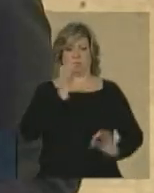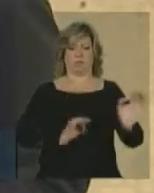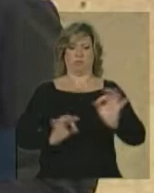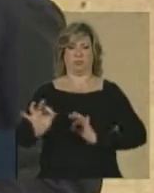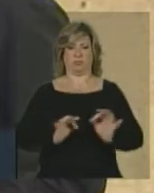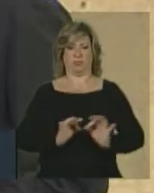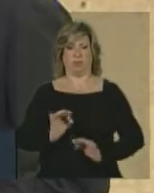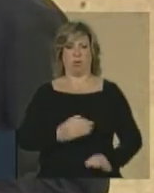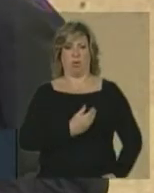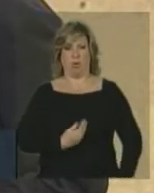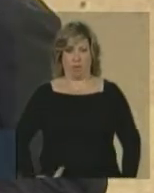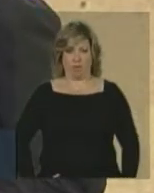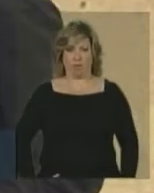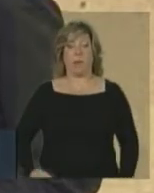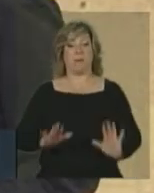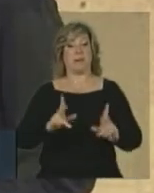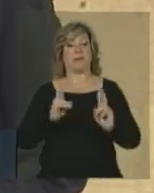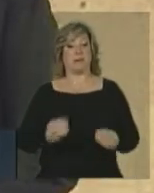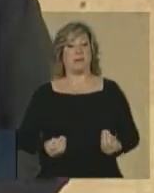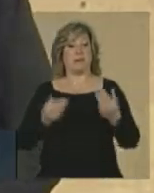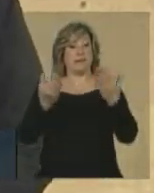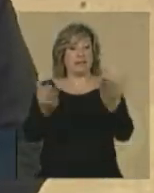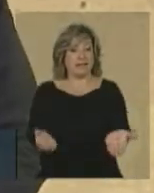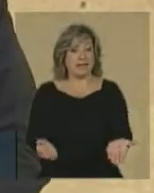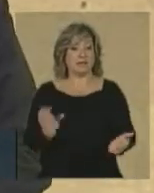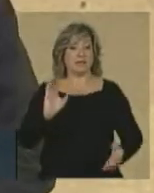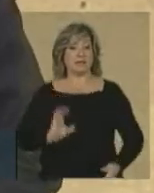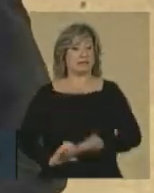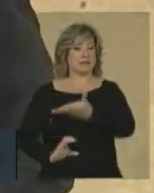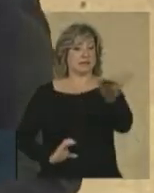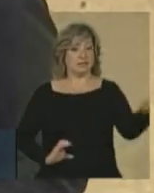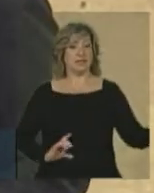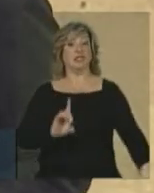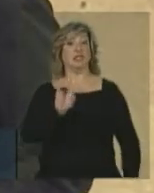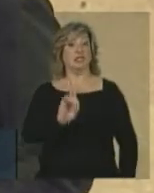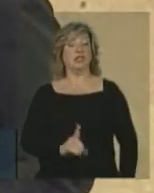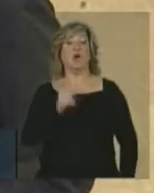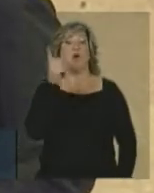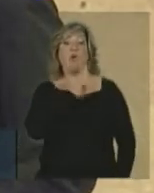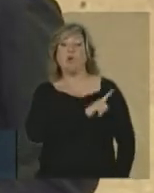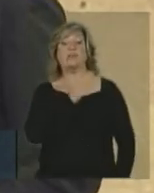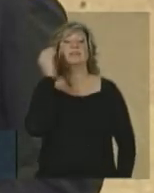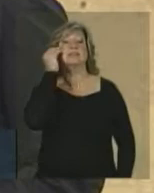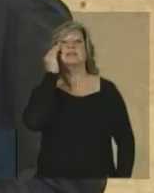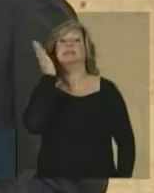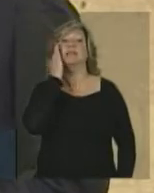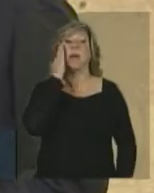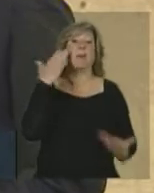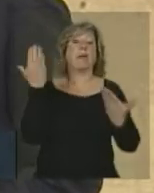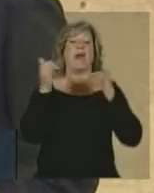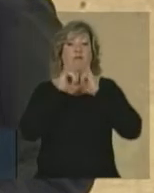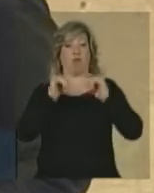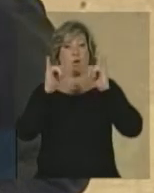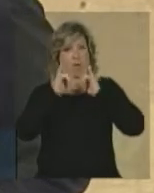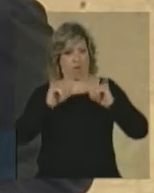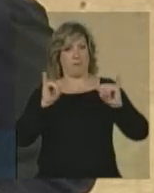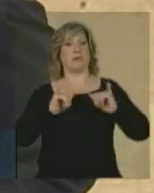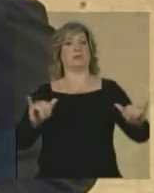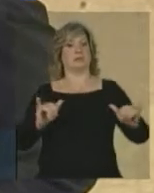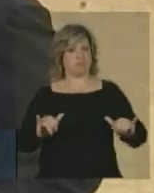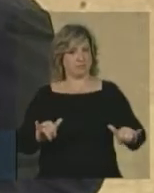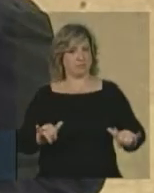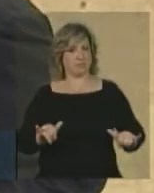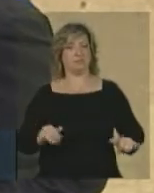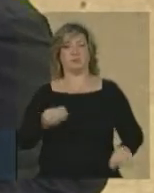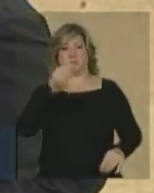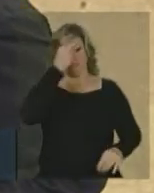mas sempre assegurando ao cidadão a possibilidade de ter o acesso à informação. Peça fundamental, ministro Jorge Rágio, para a